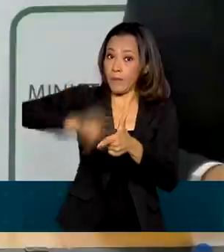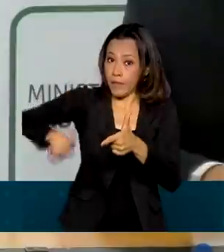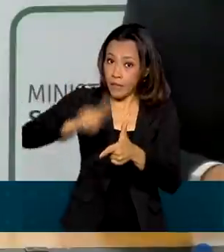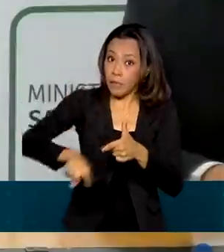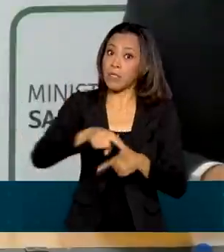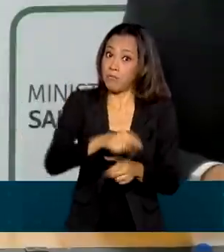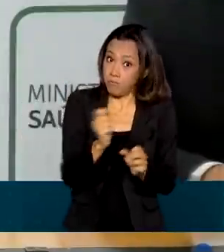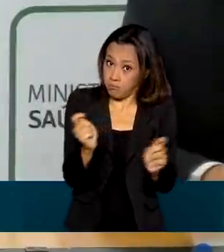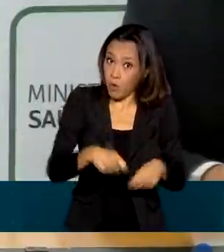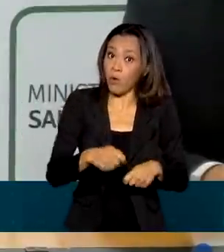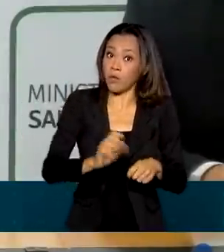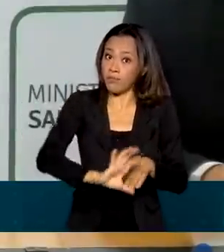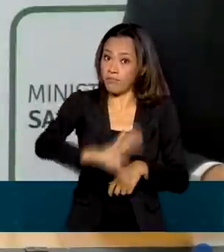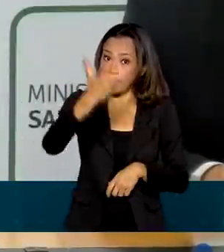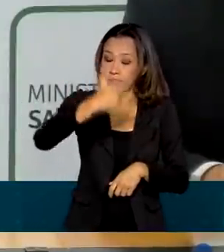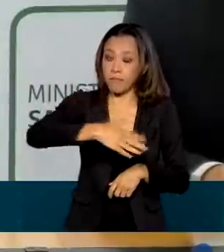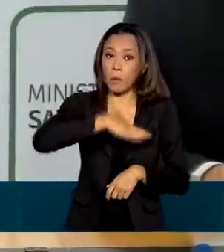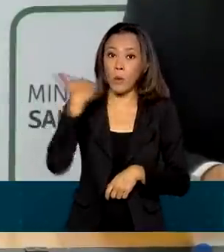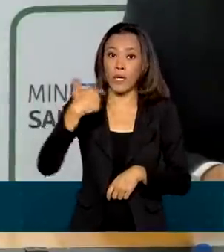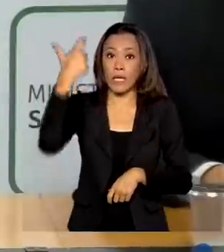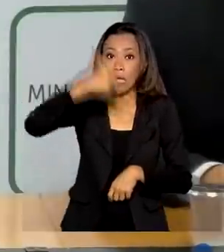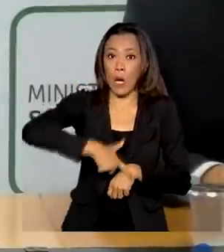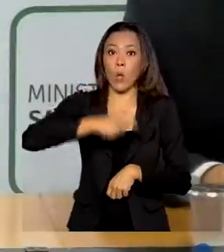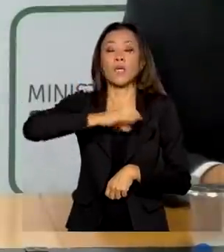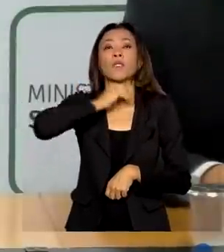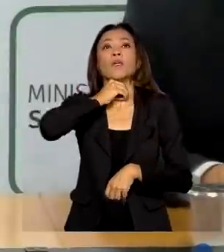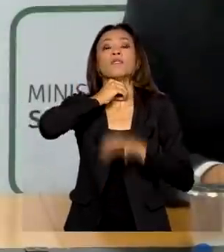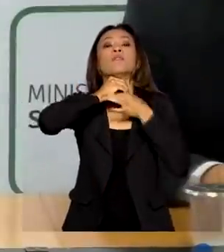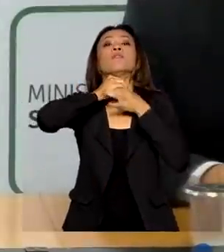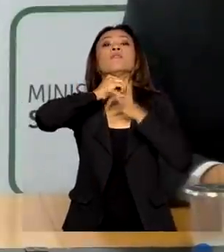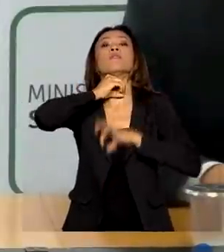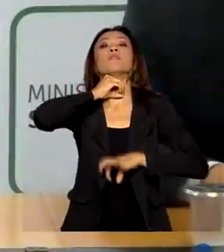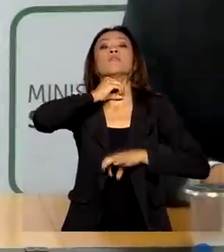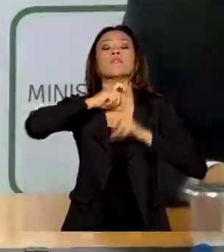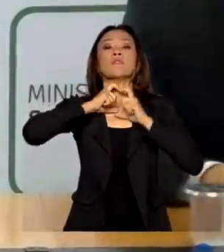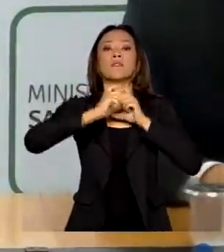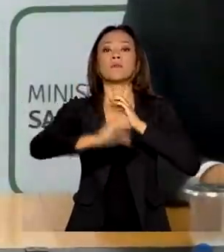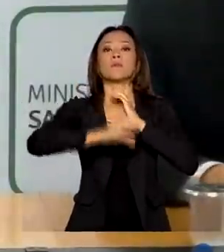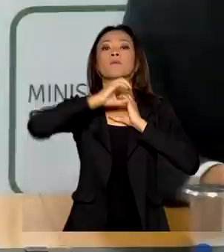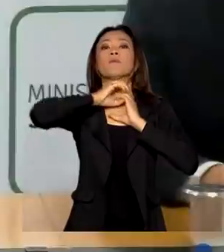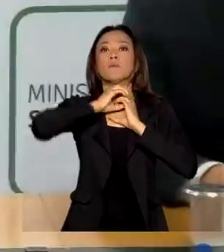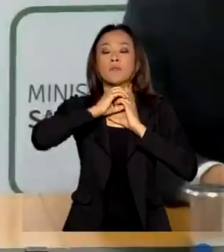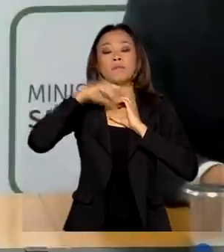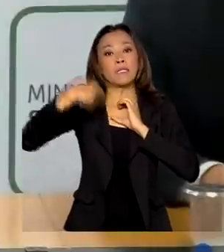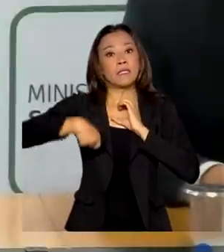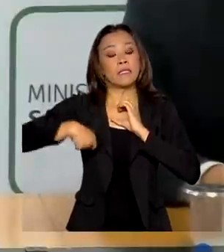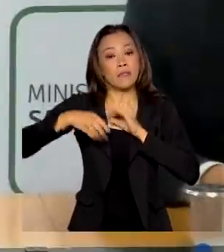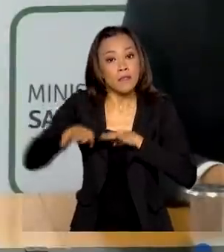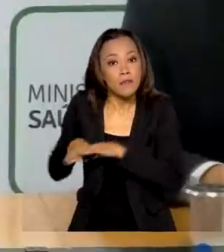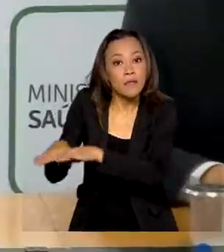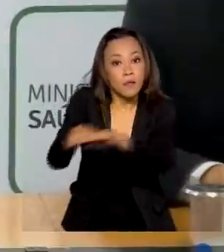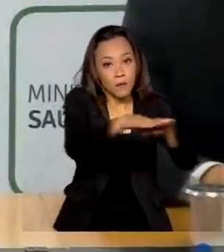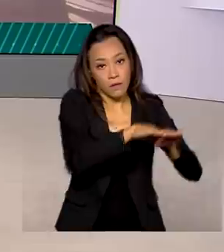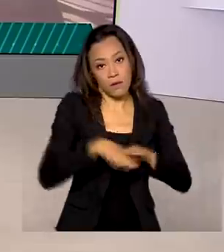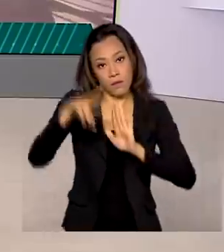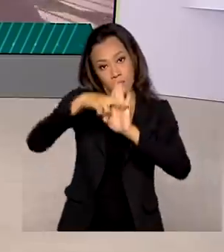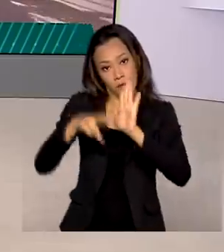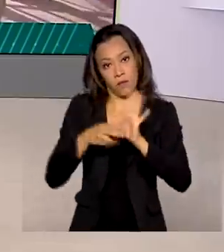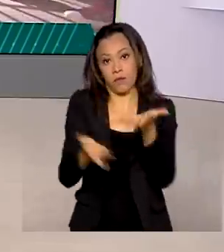podem morrer na hora da intubação orotraqueal e é necessário que se padronize essa conduta.